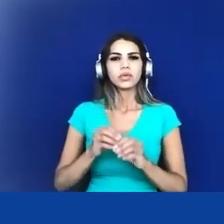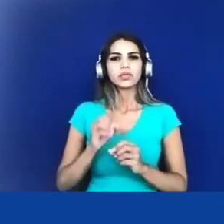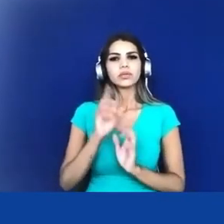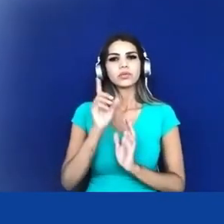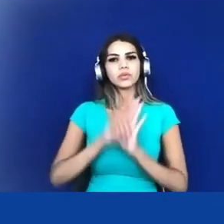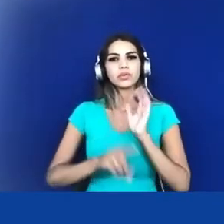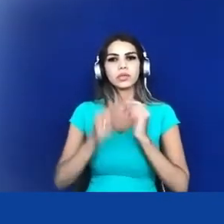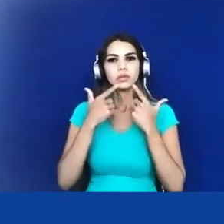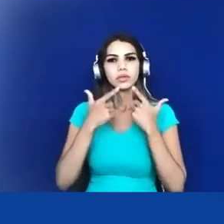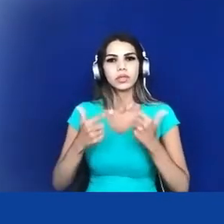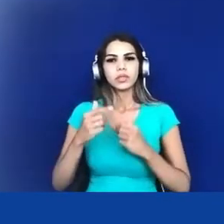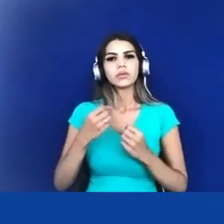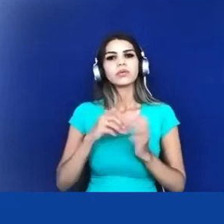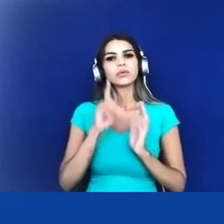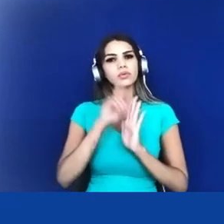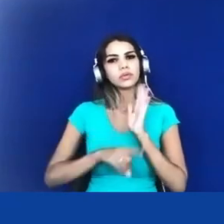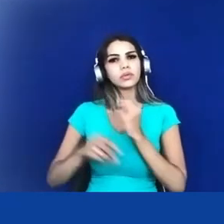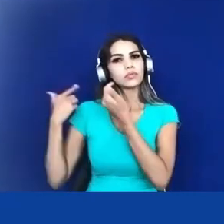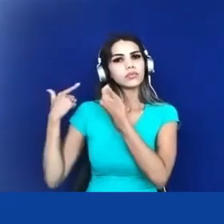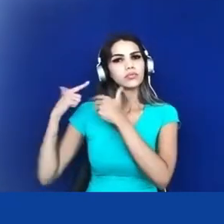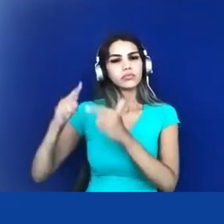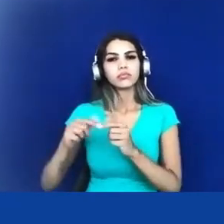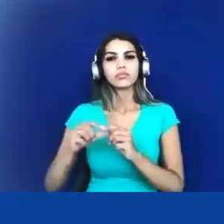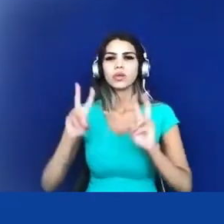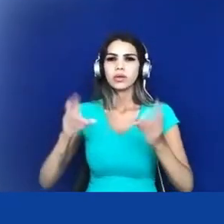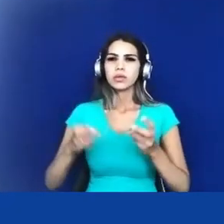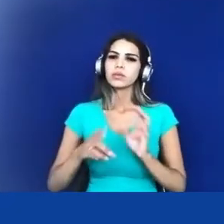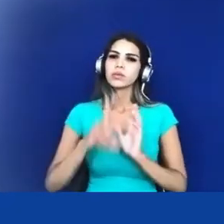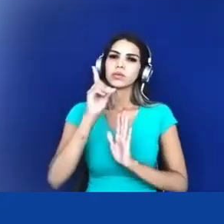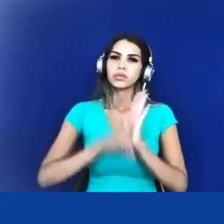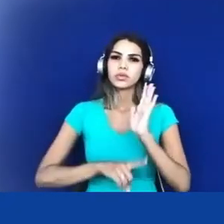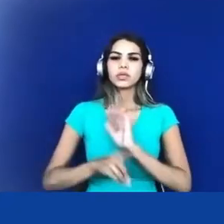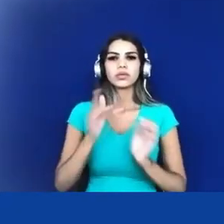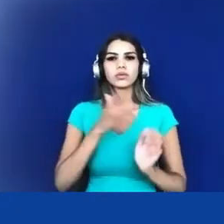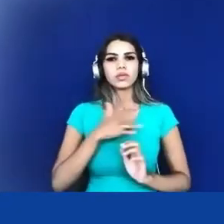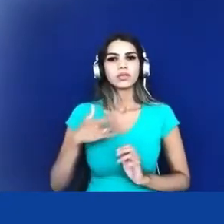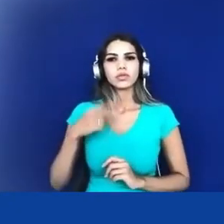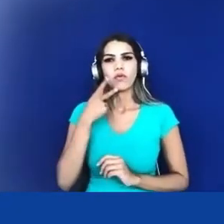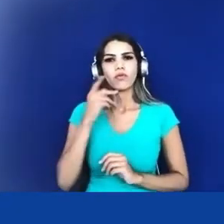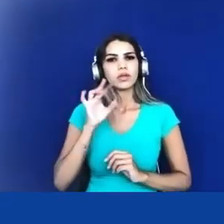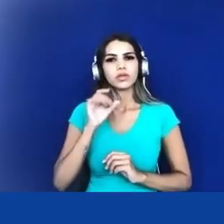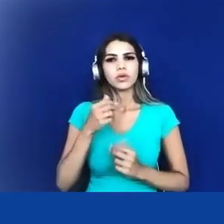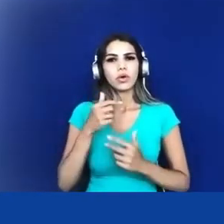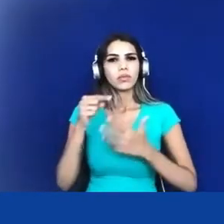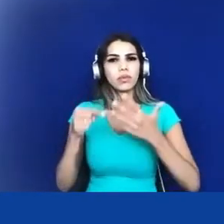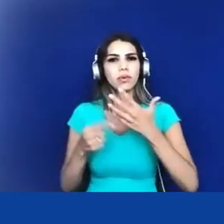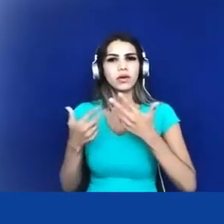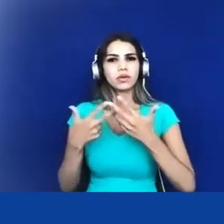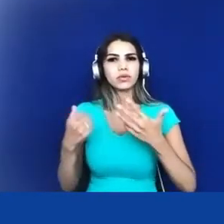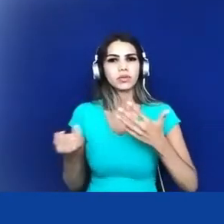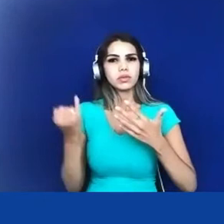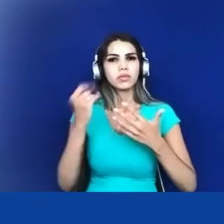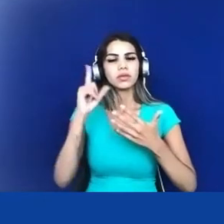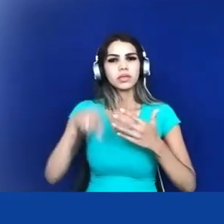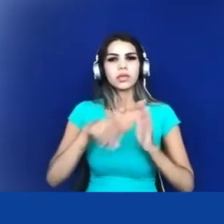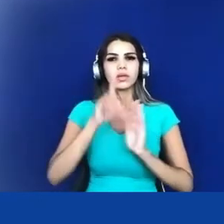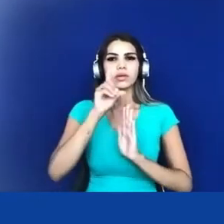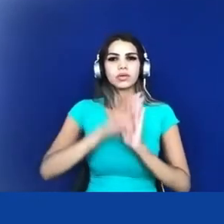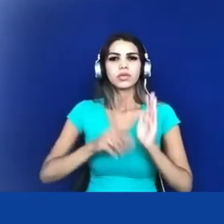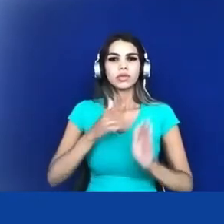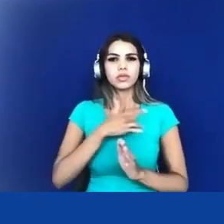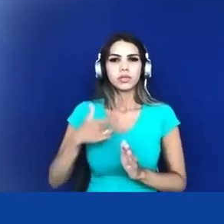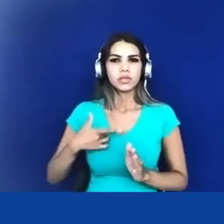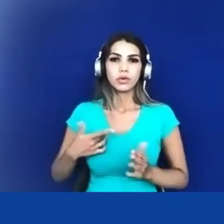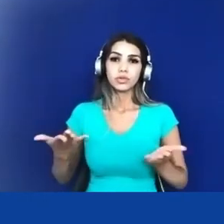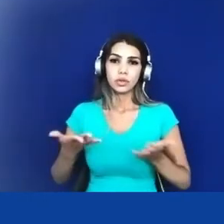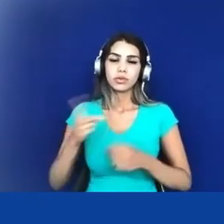ao direito à saúde aí eu vou trazer só os que são essenciais nesse momento que é o direito à saúde visto que nós vivemos um momento